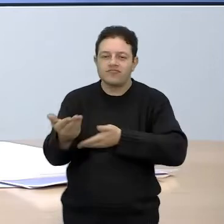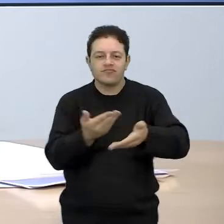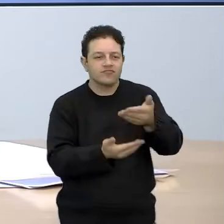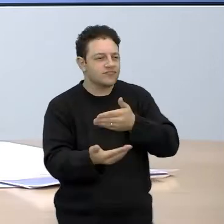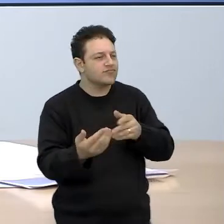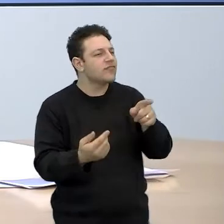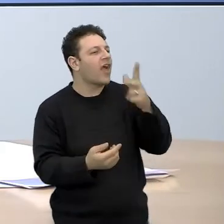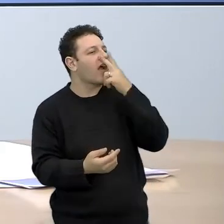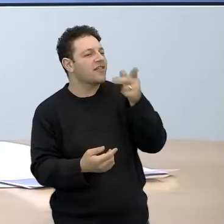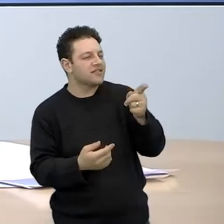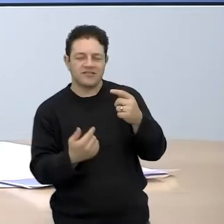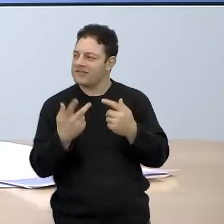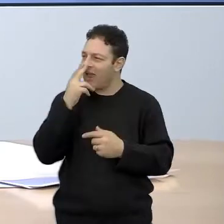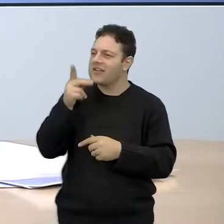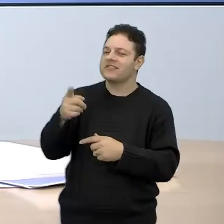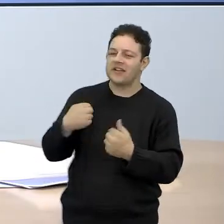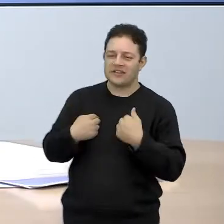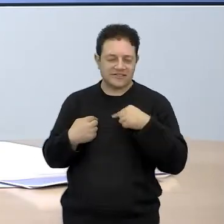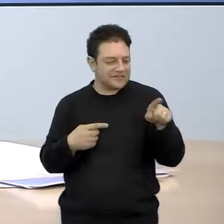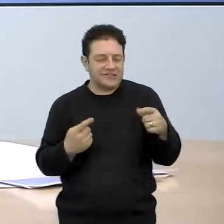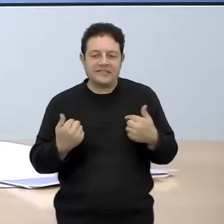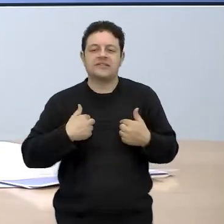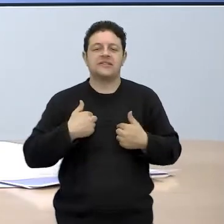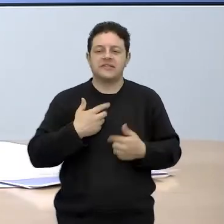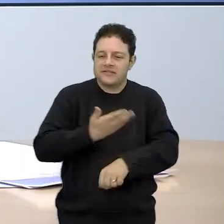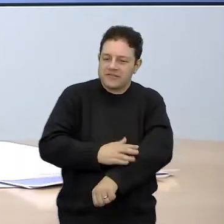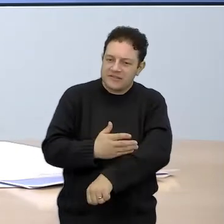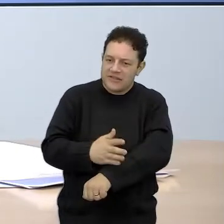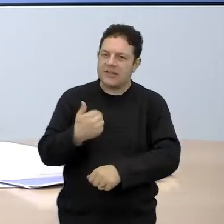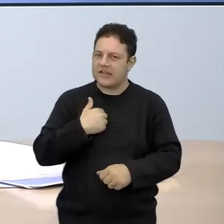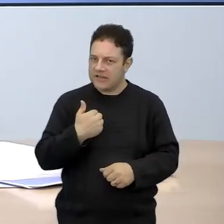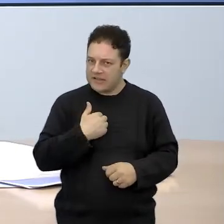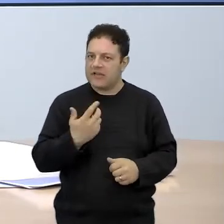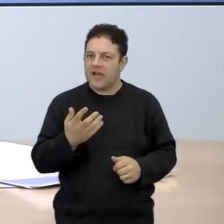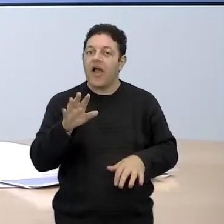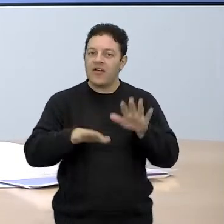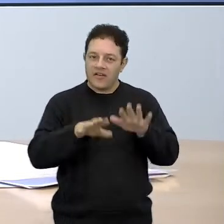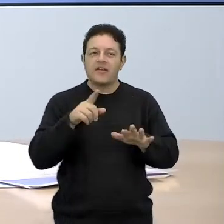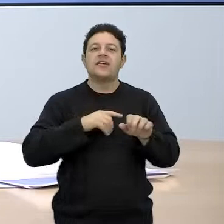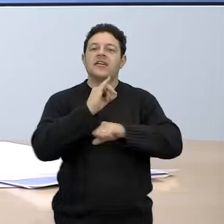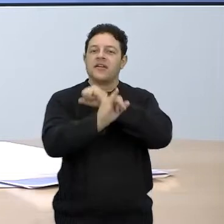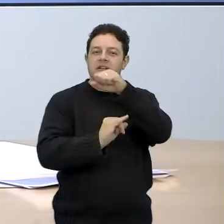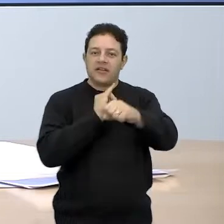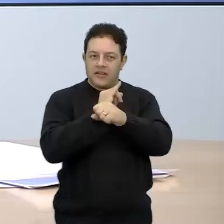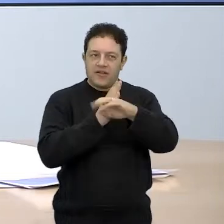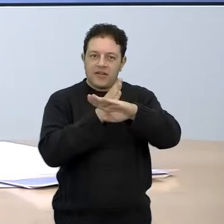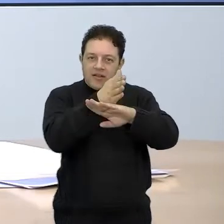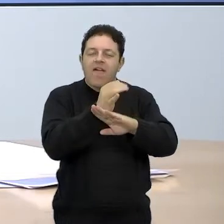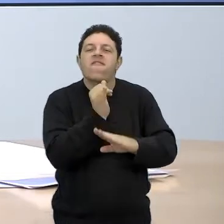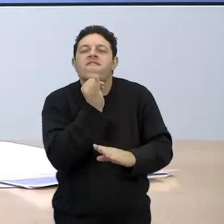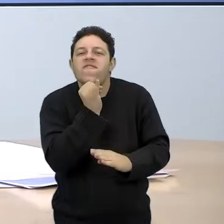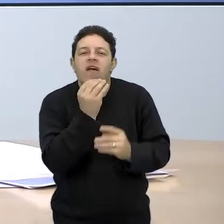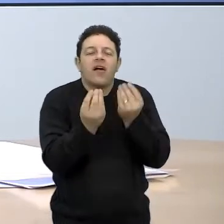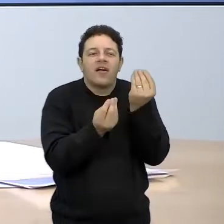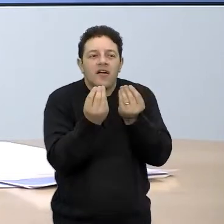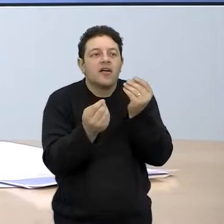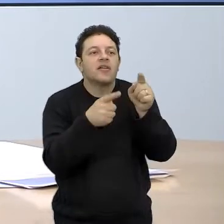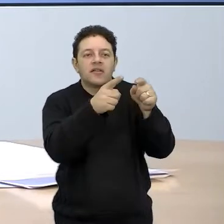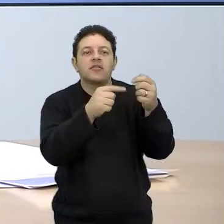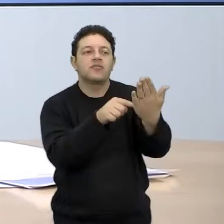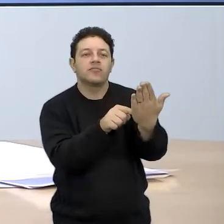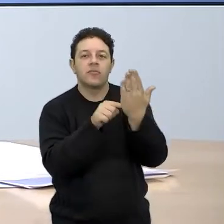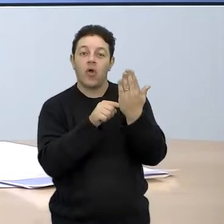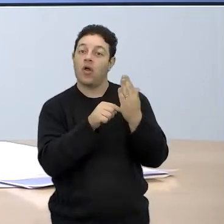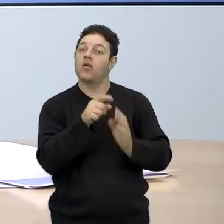Será que eu sou moderado? Será que eu sou... Tem alguns simuladores aí na internet, se vocês forem curiosos, tem alguns simuladores que